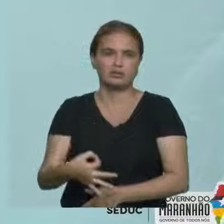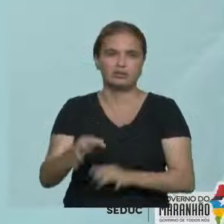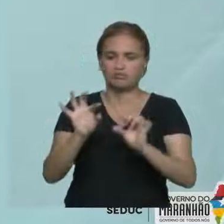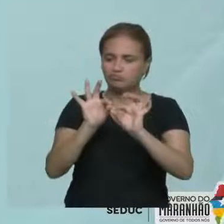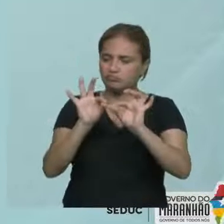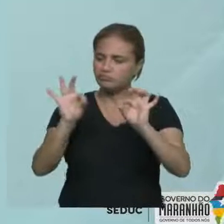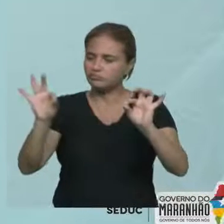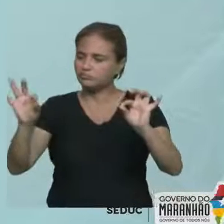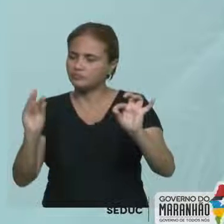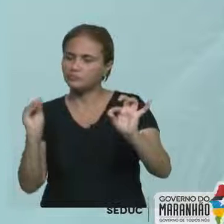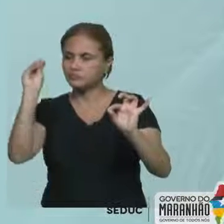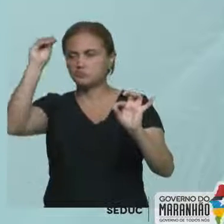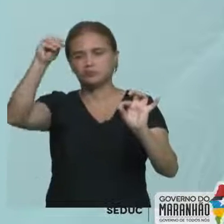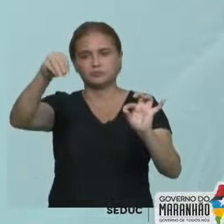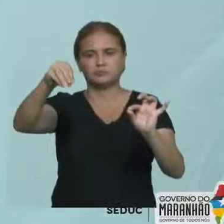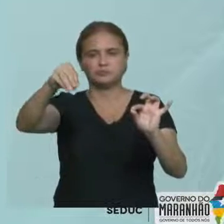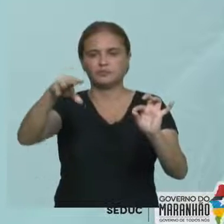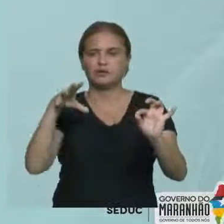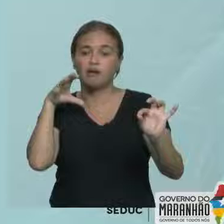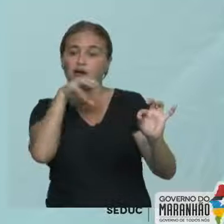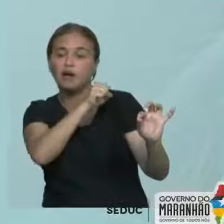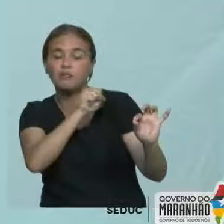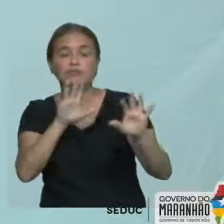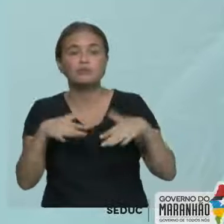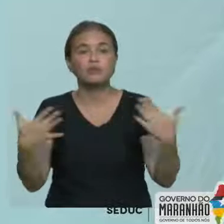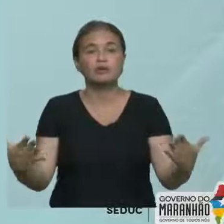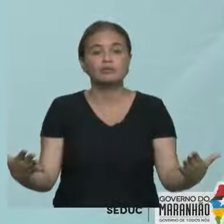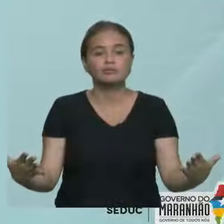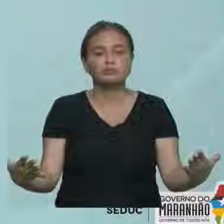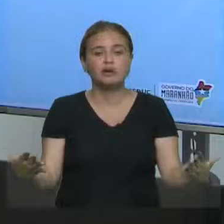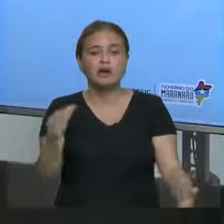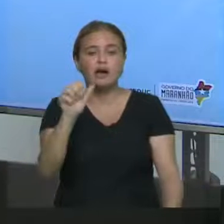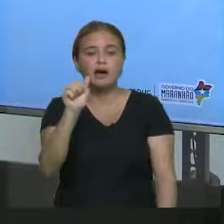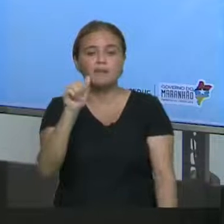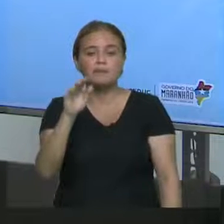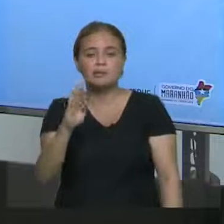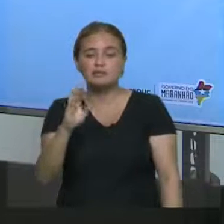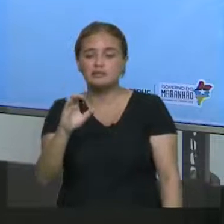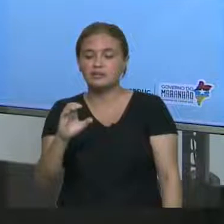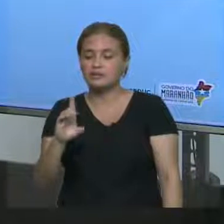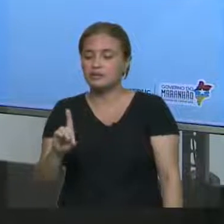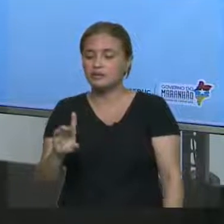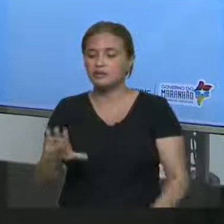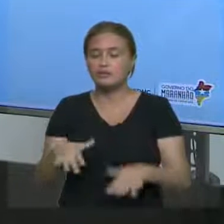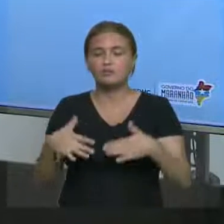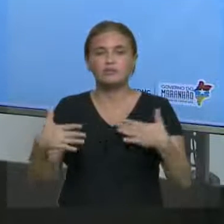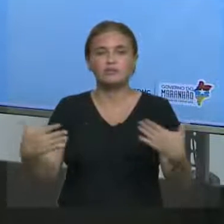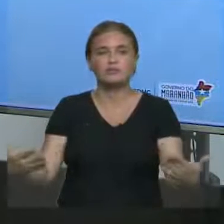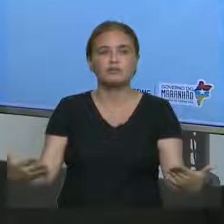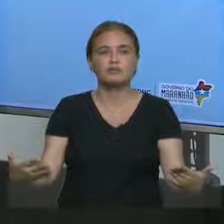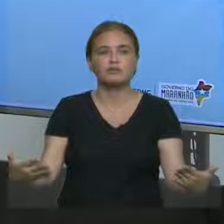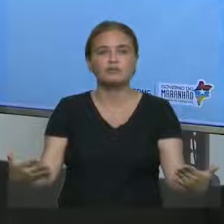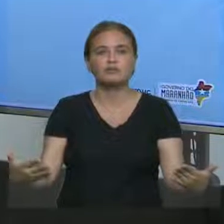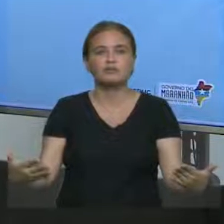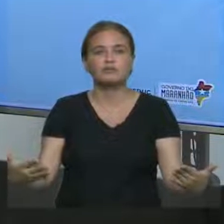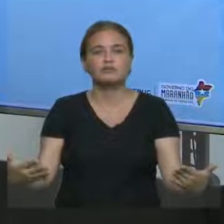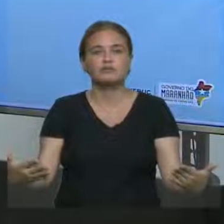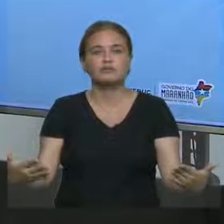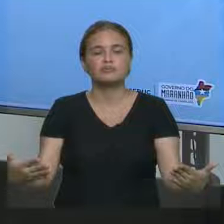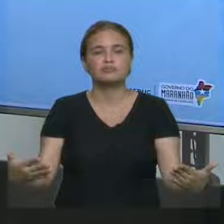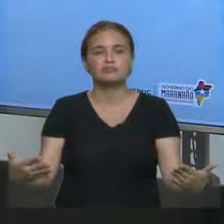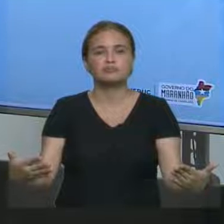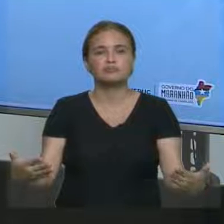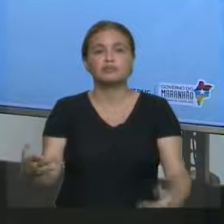Qual a opção correta? Tem que ser bem rápido. Vamos lá, vamos lá. Let's go. Acertaram? Vamos ao gabarito. Então,